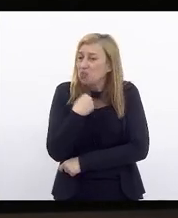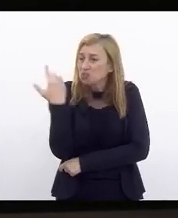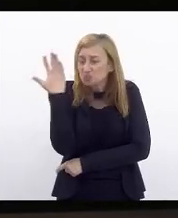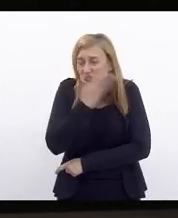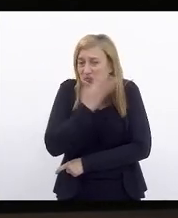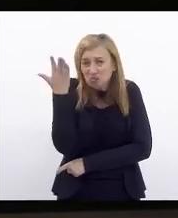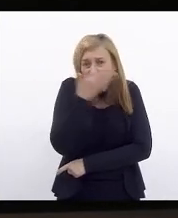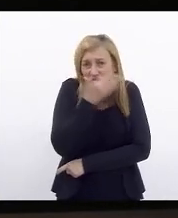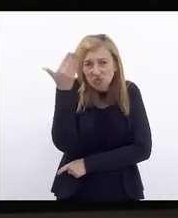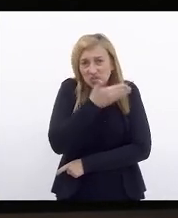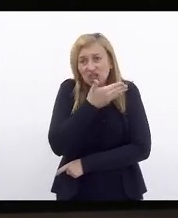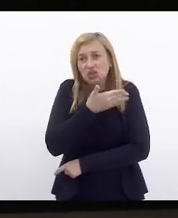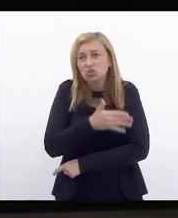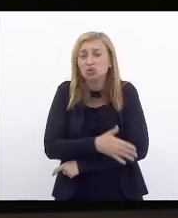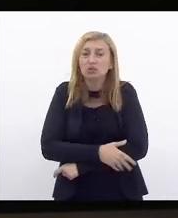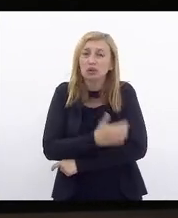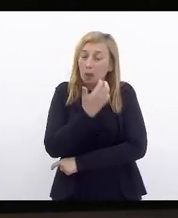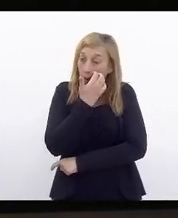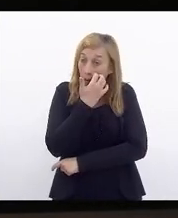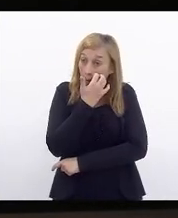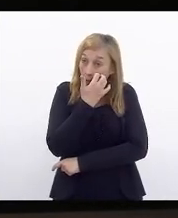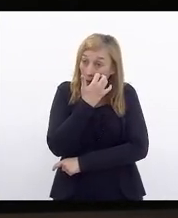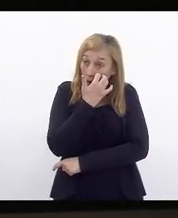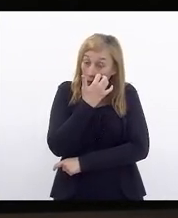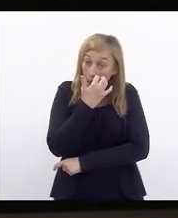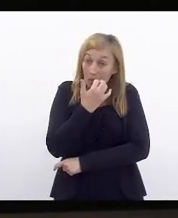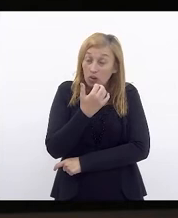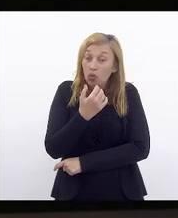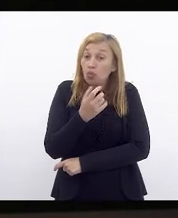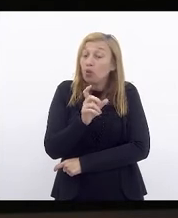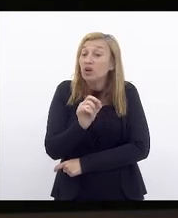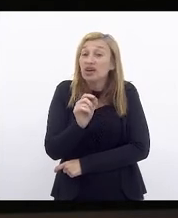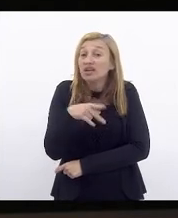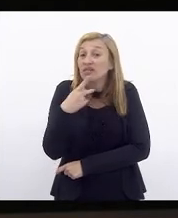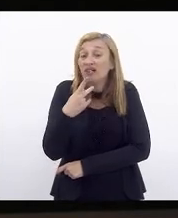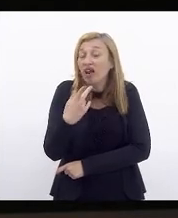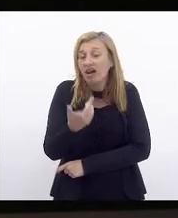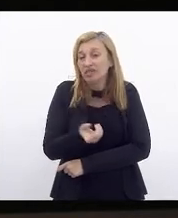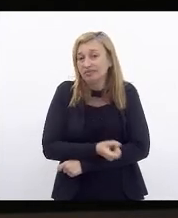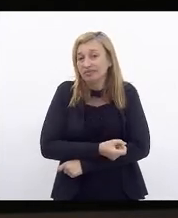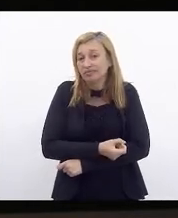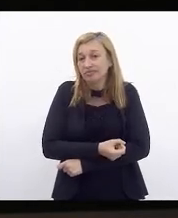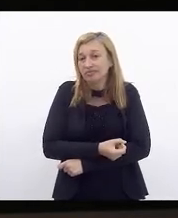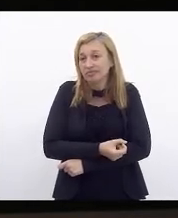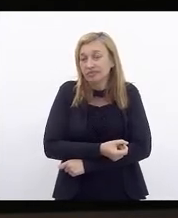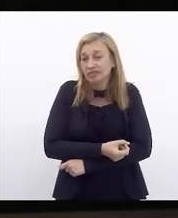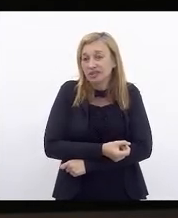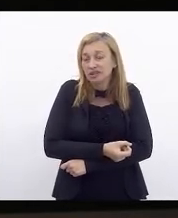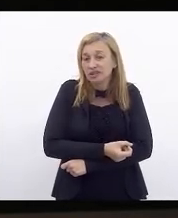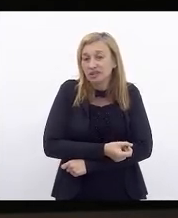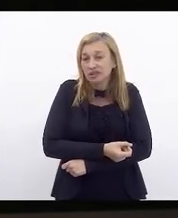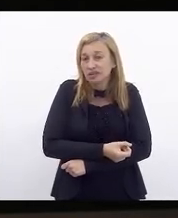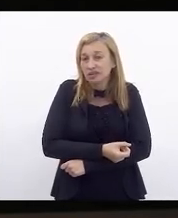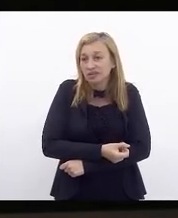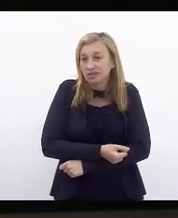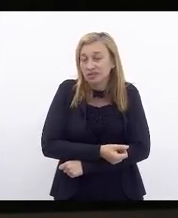aquilo que está sendo falado ter uma correspondência